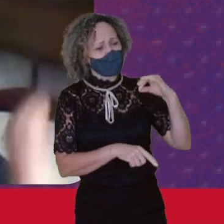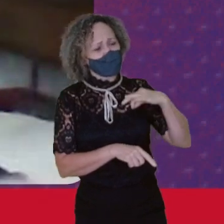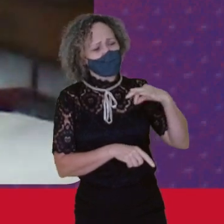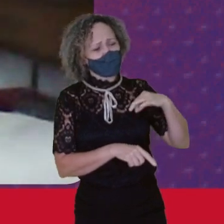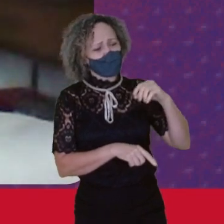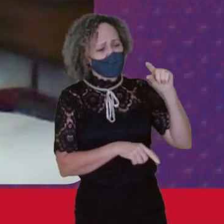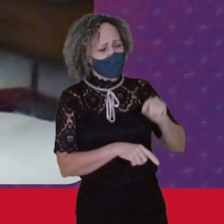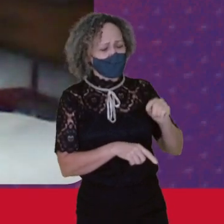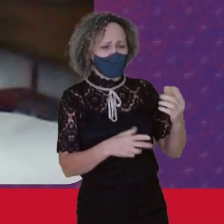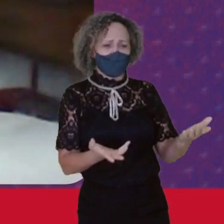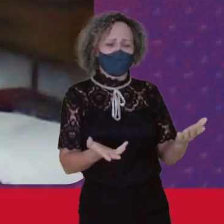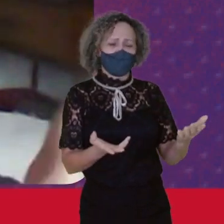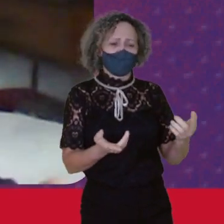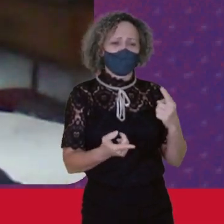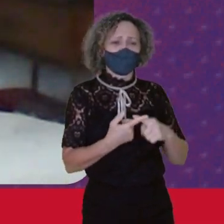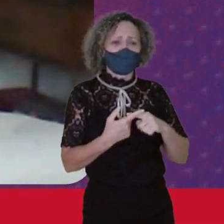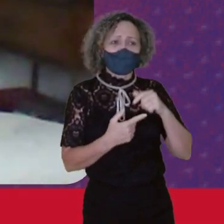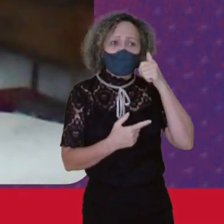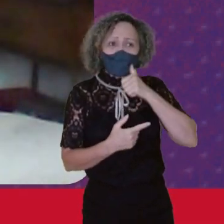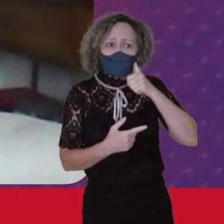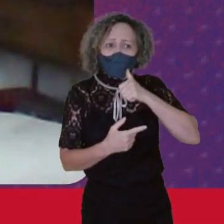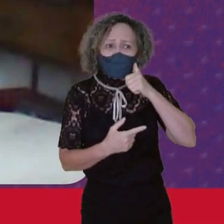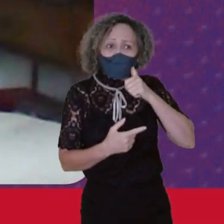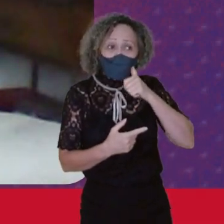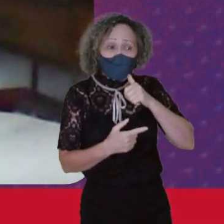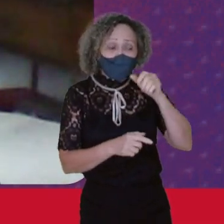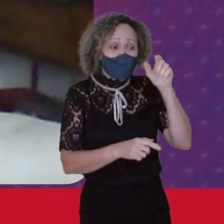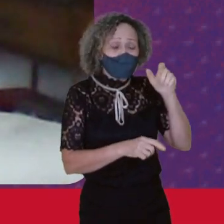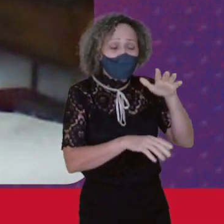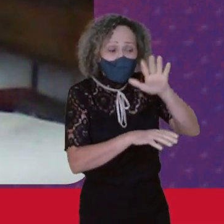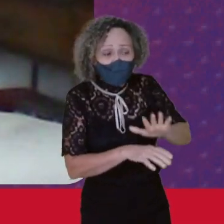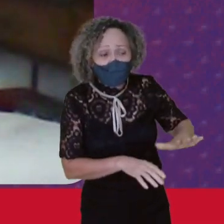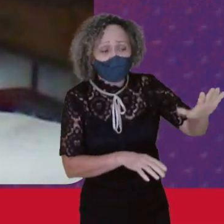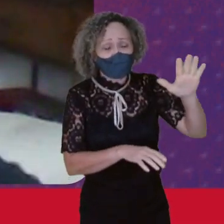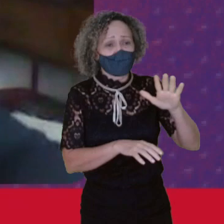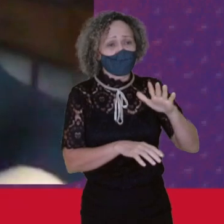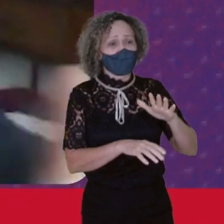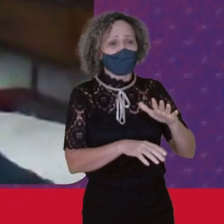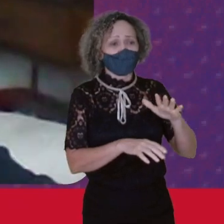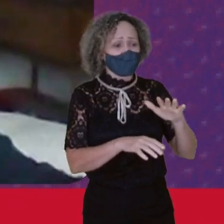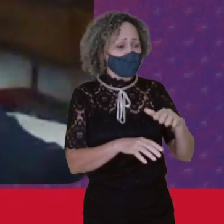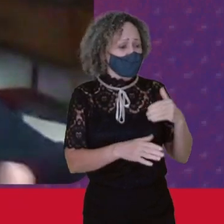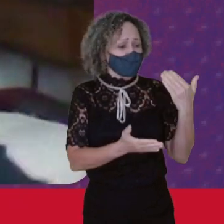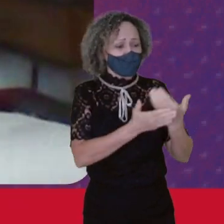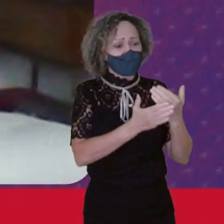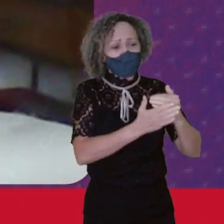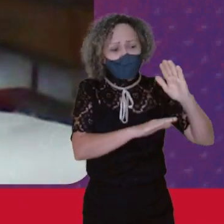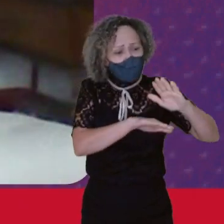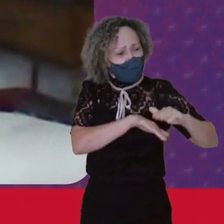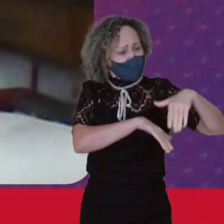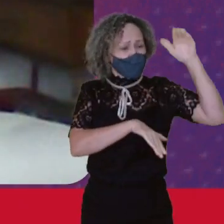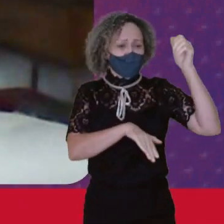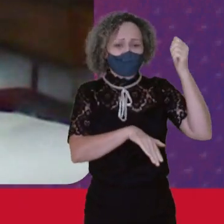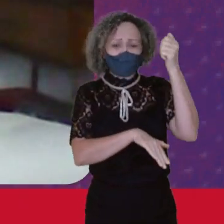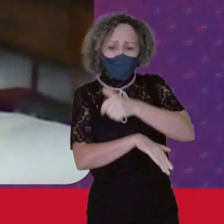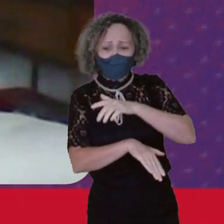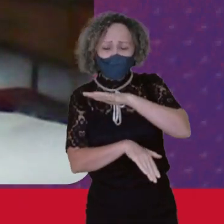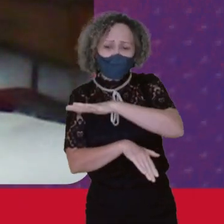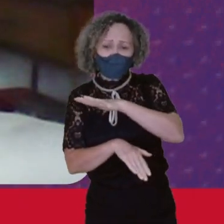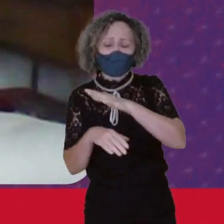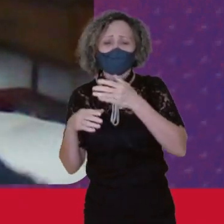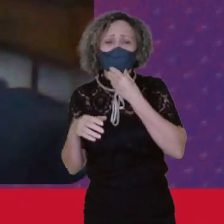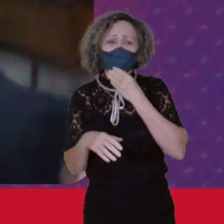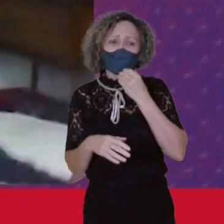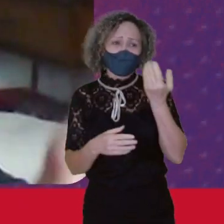Escolaridade Mais elevada Do que os homens Em qualquer segmento Em qualquer setor Que se